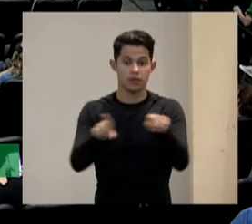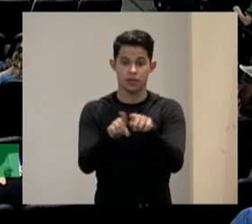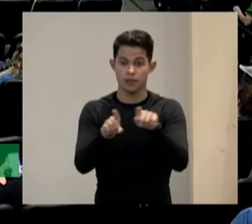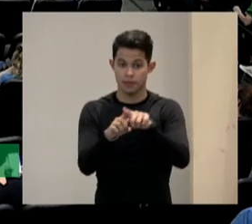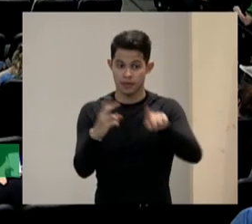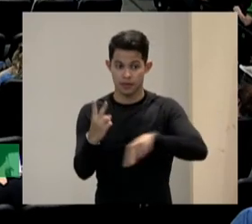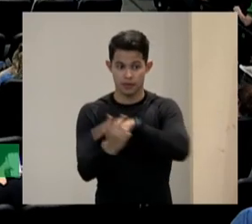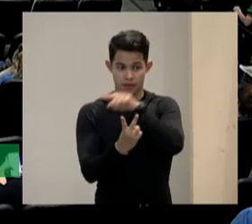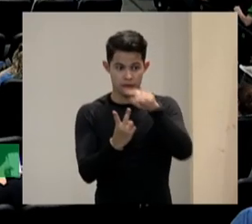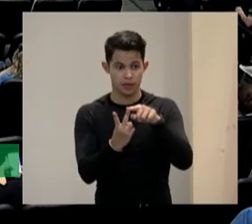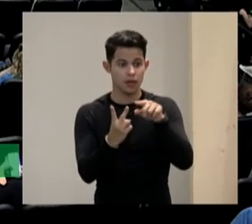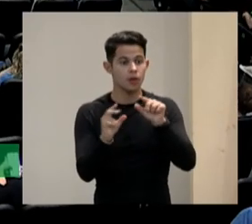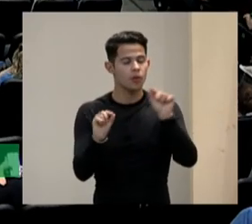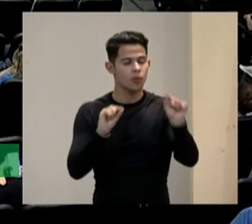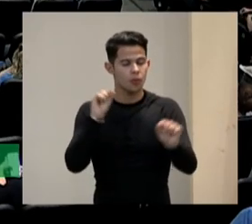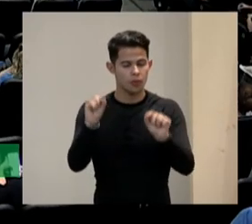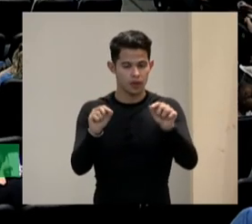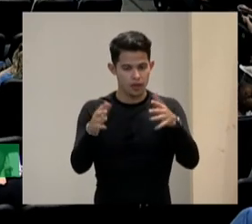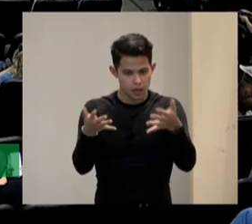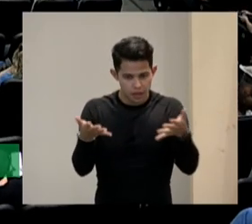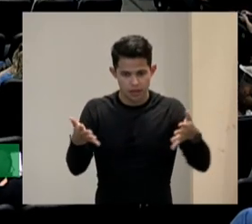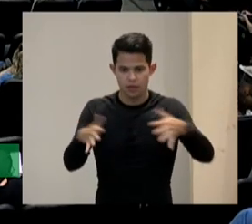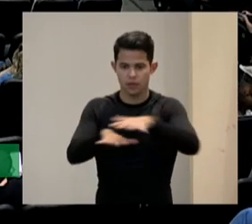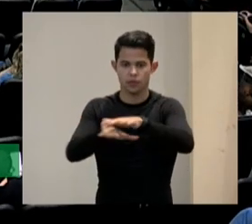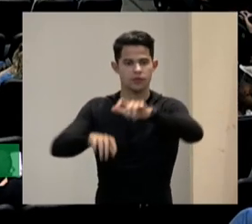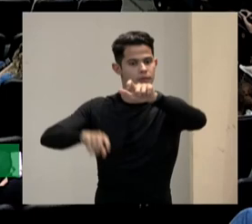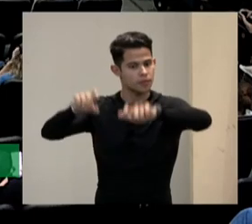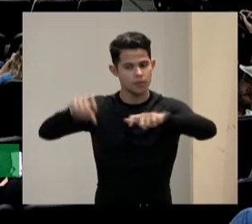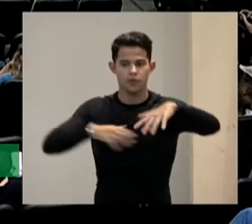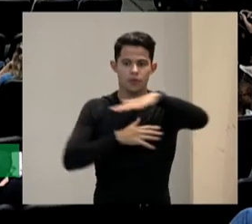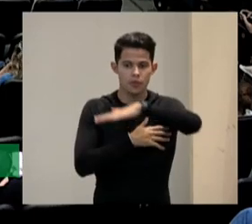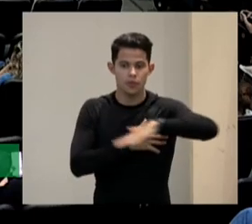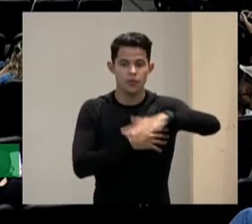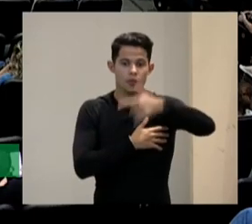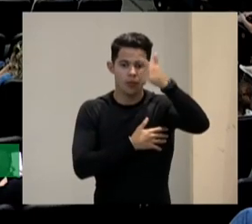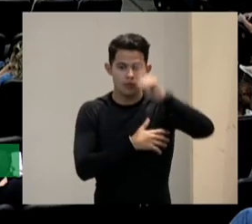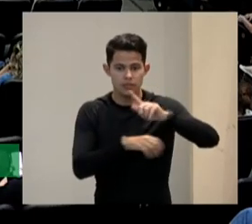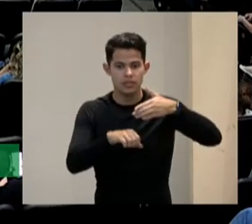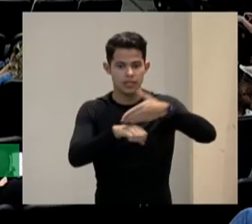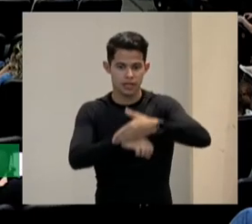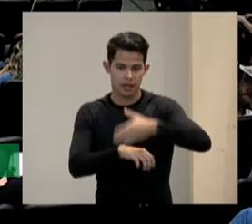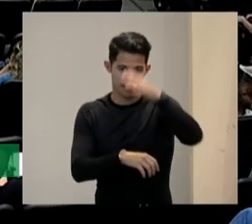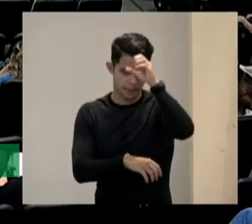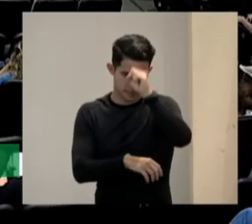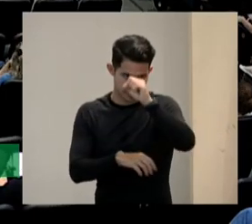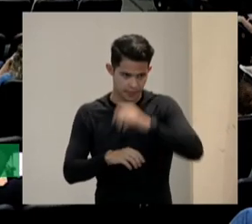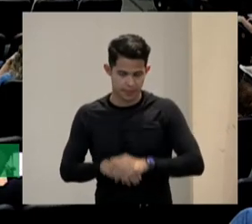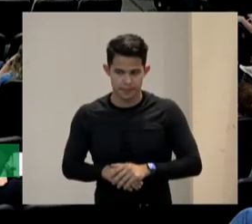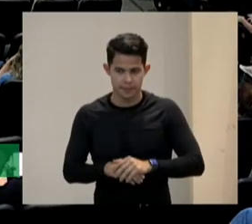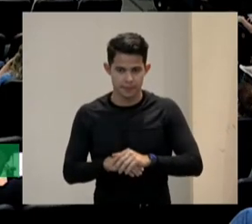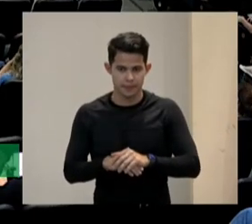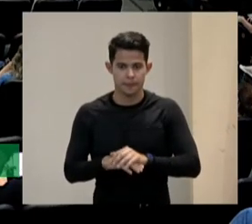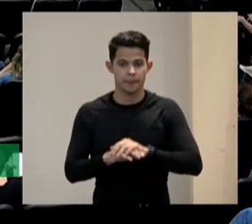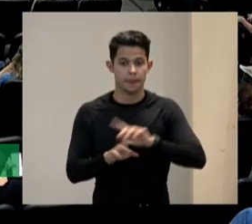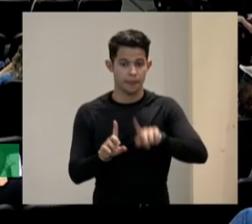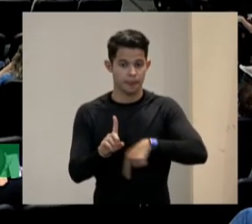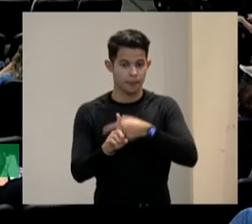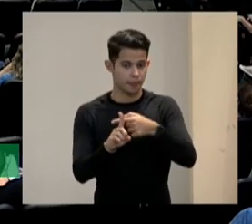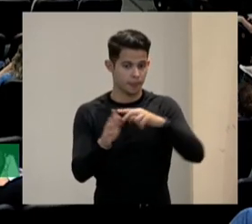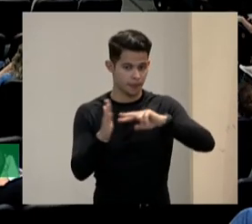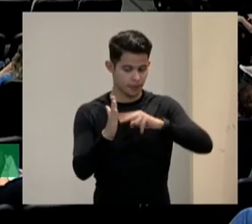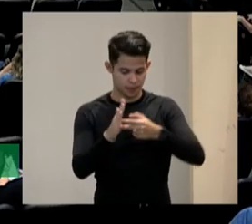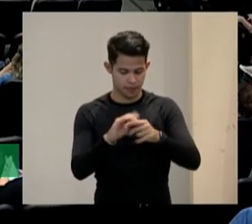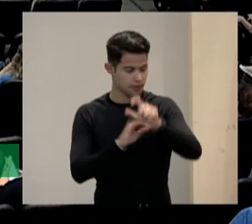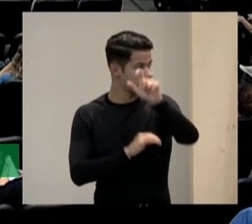para aprendizagem com foco em que todos consigam aprender em definitiva a definição que os